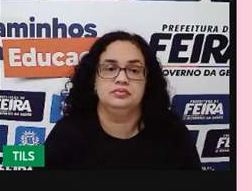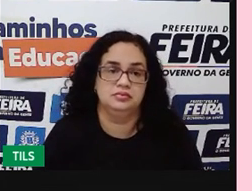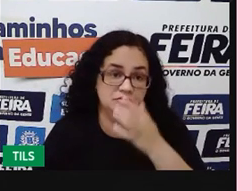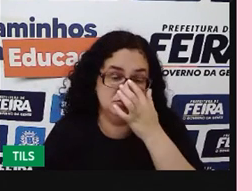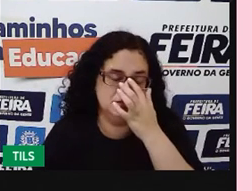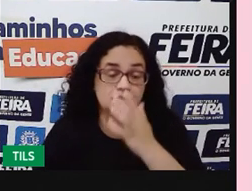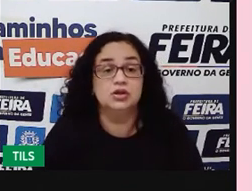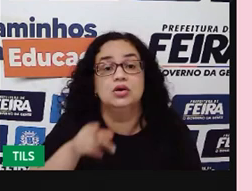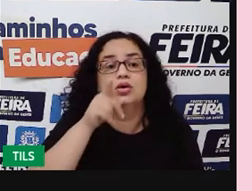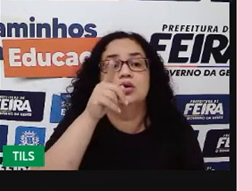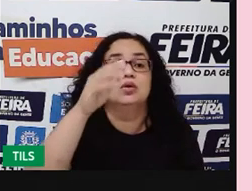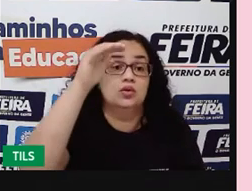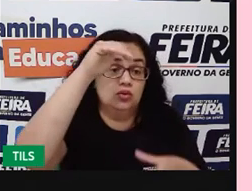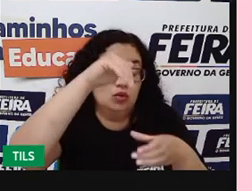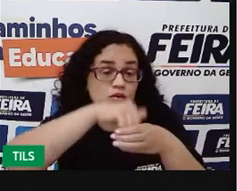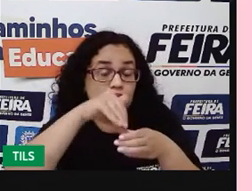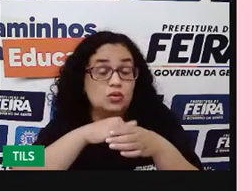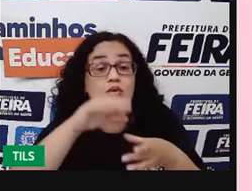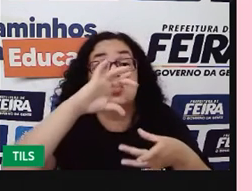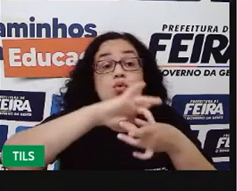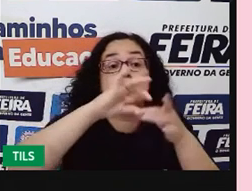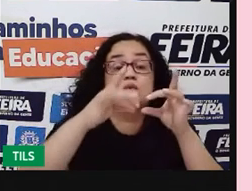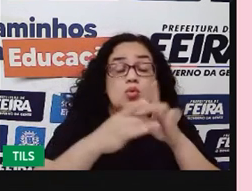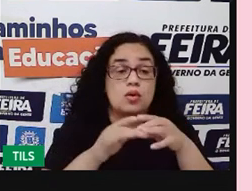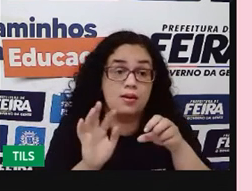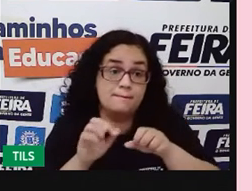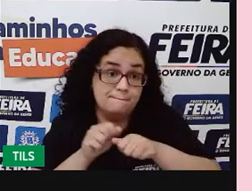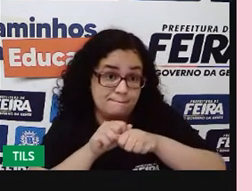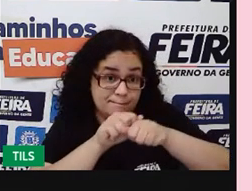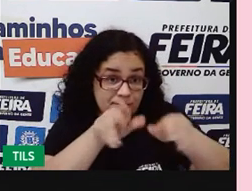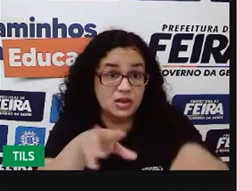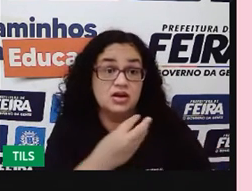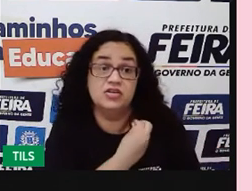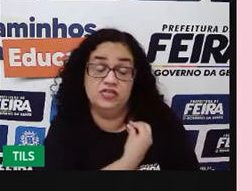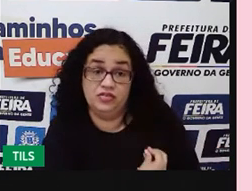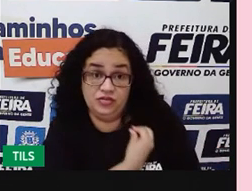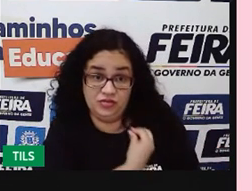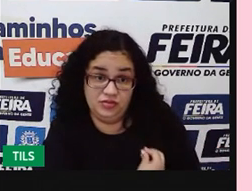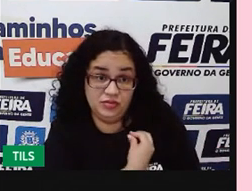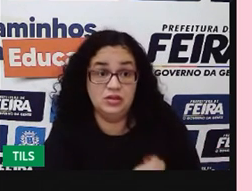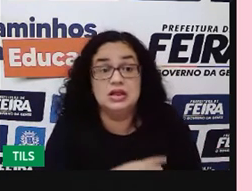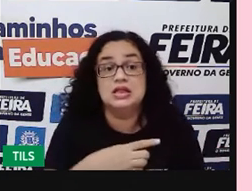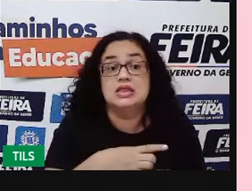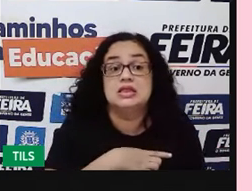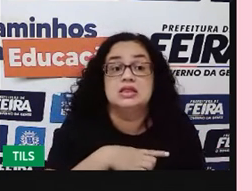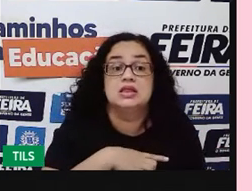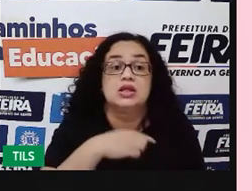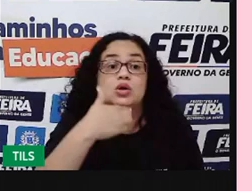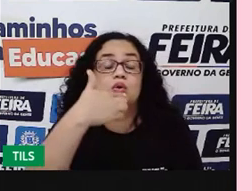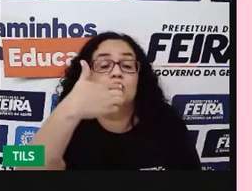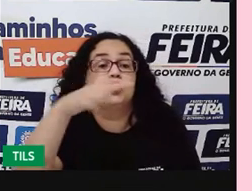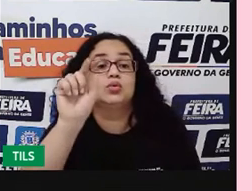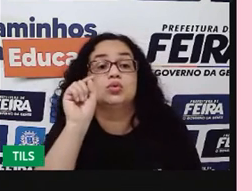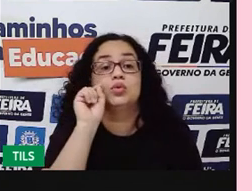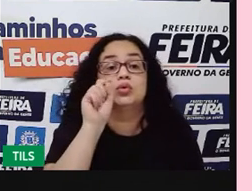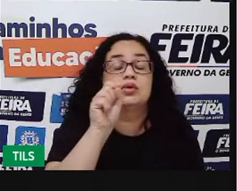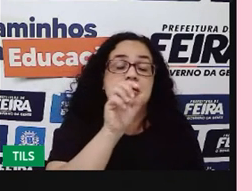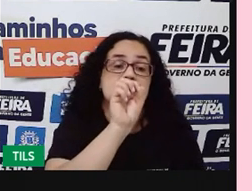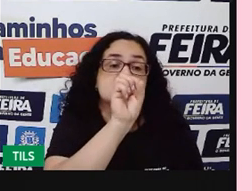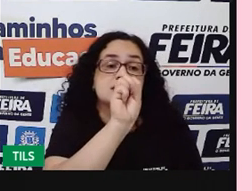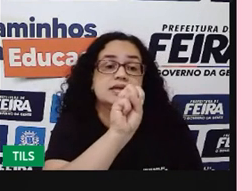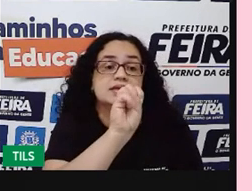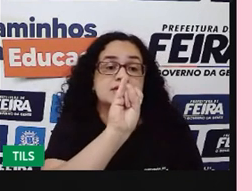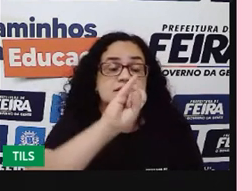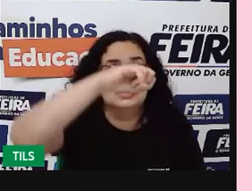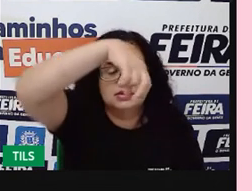E aí, dentro desse contexto de pandemia que nós estamos vivendo, né, surge também um outro termo, que é a